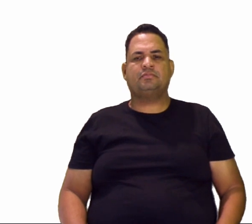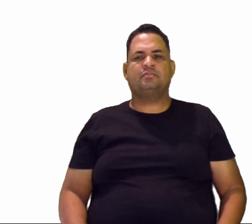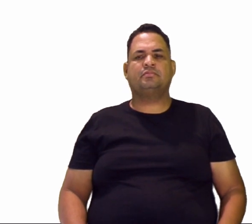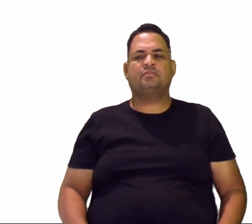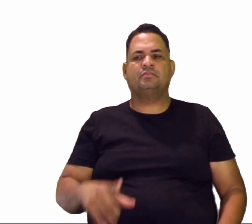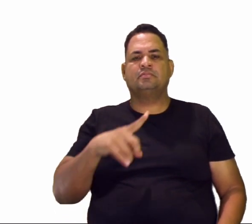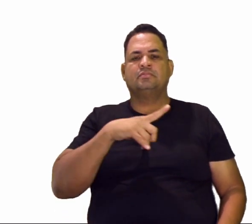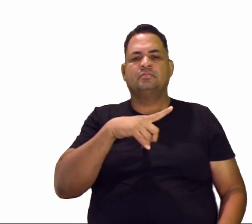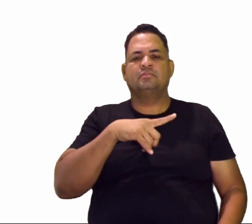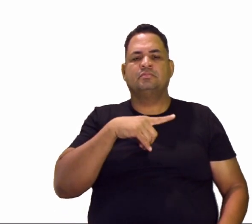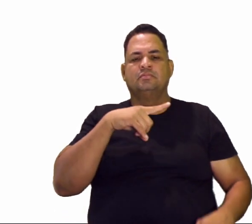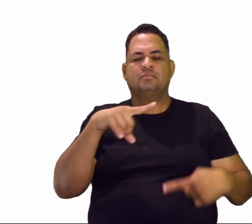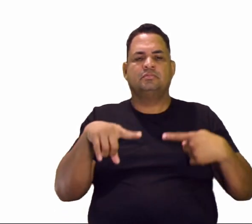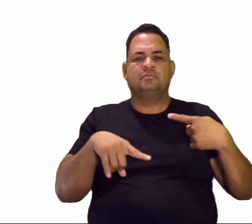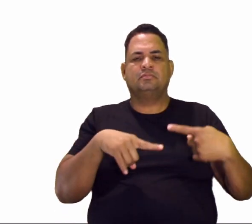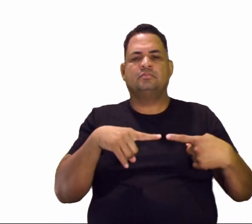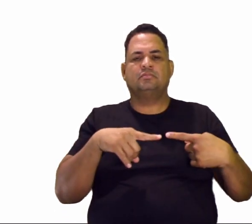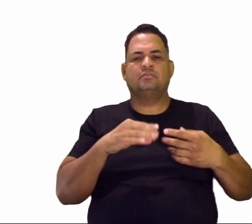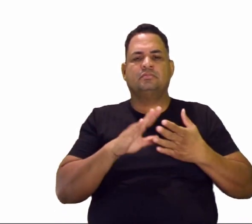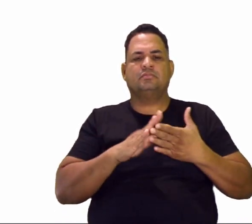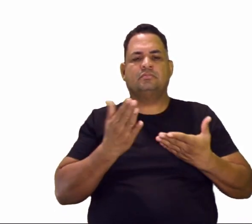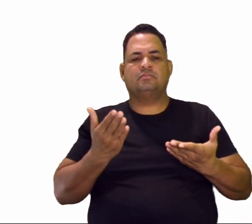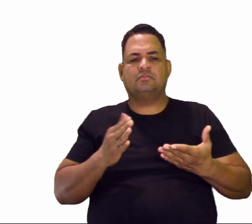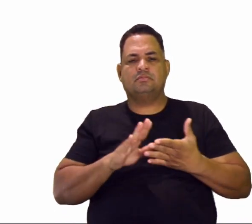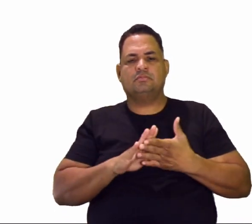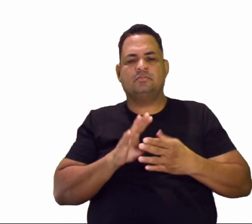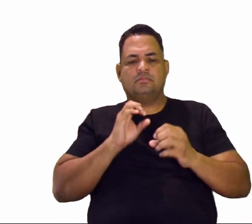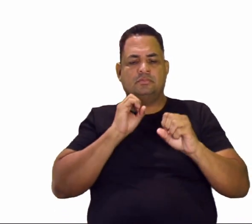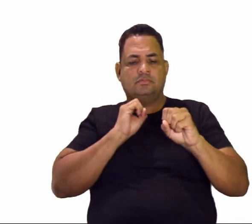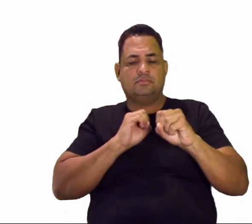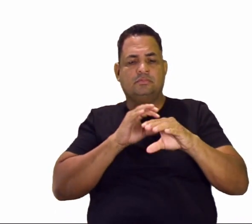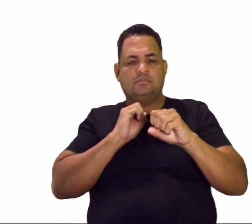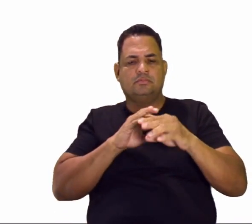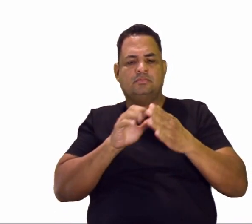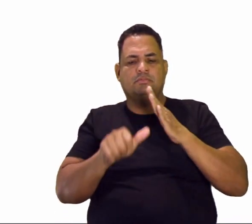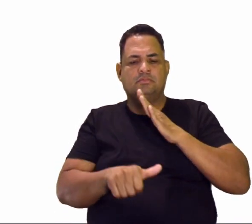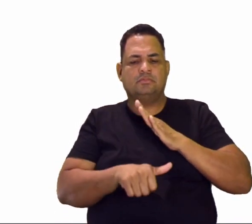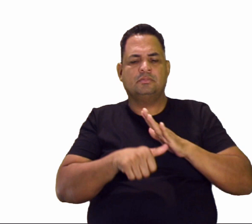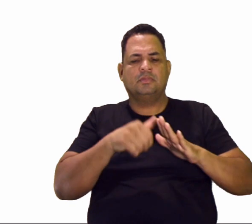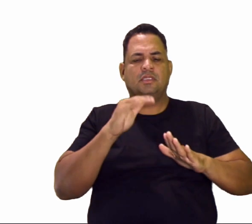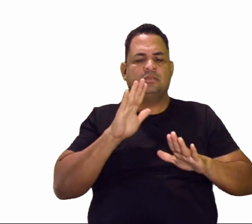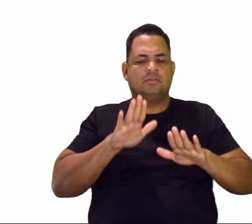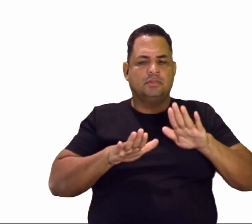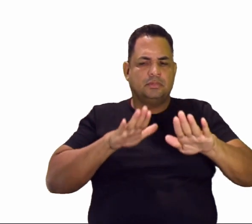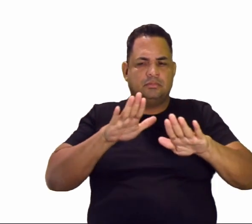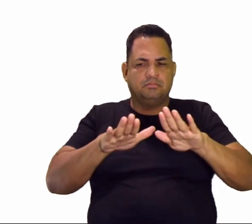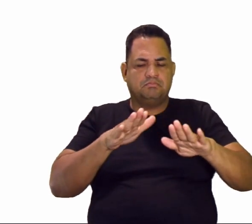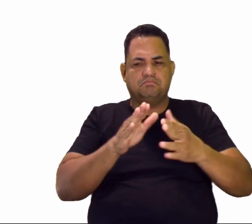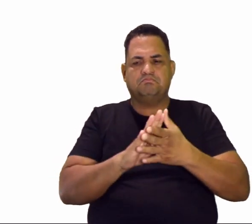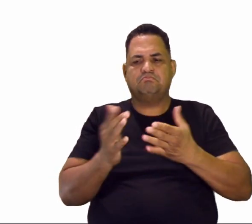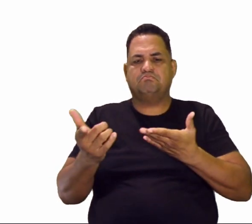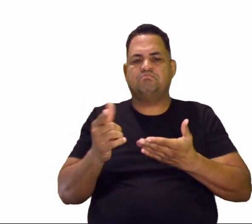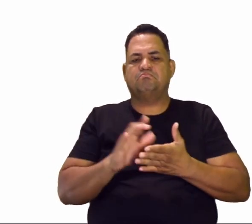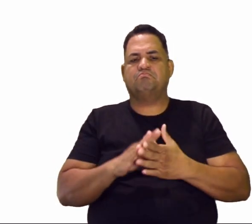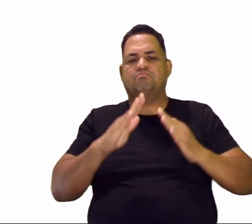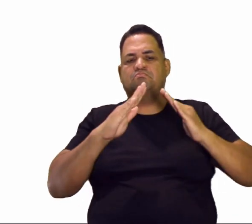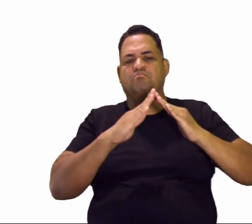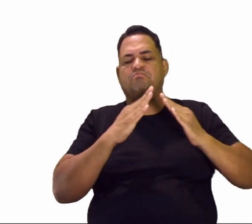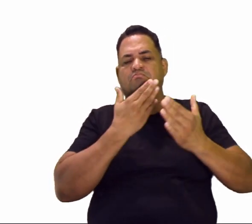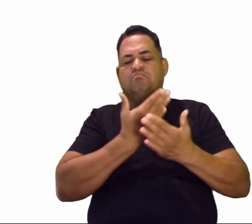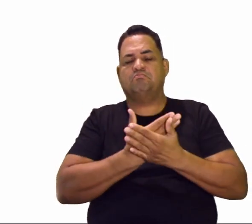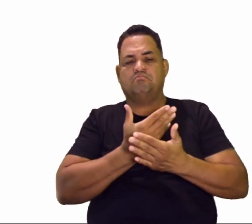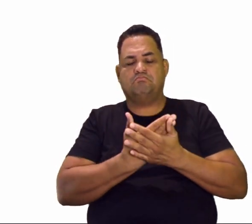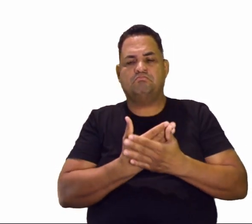ela tem todo esse papel aí de inserir, de ensinar os primeiros passos para esse indivíduo. A escola